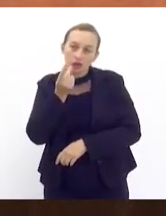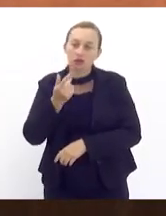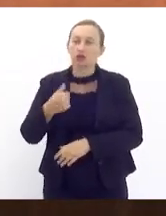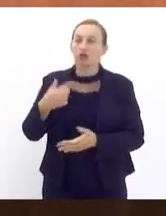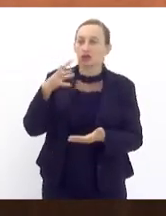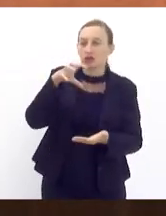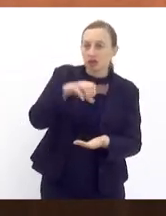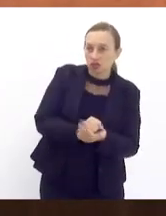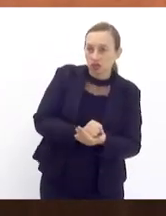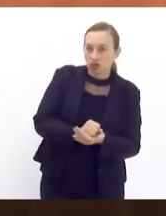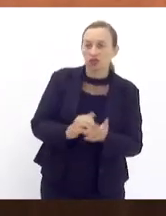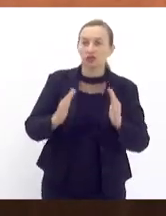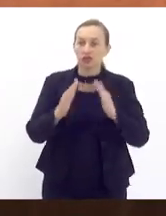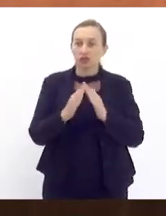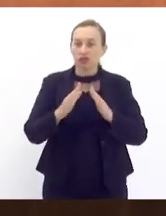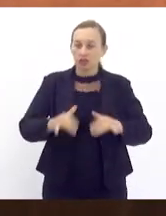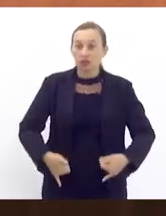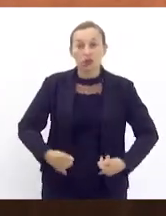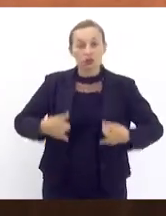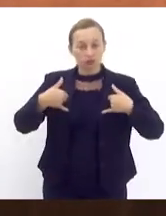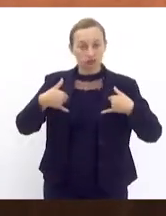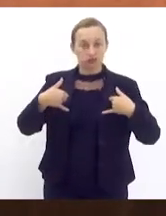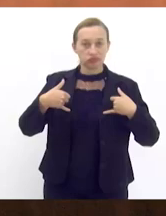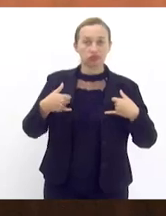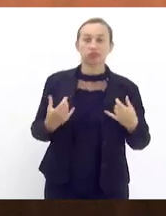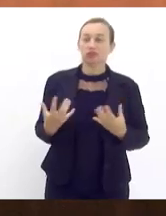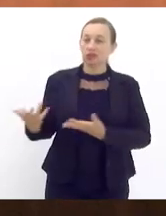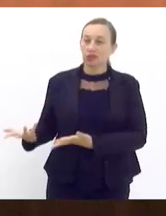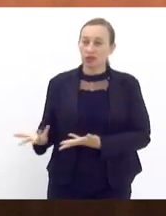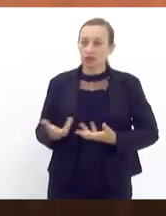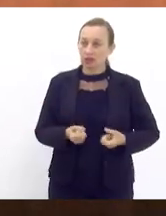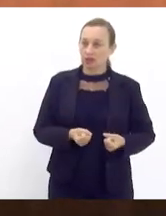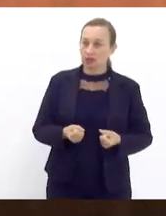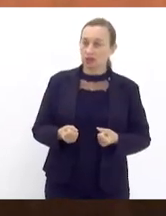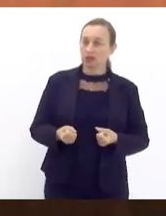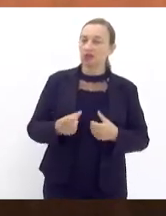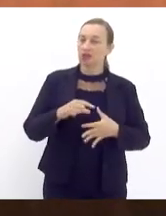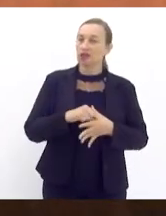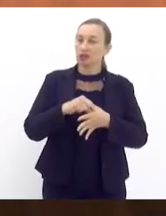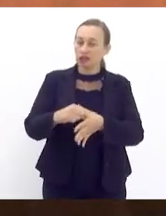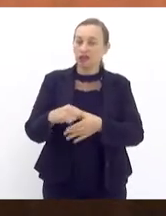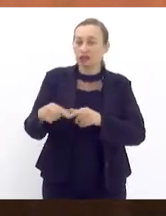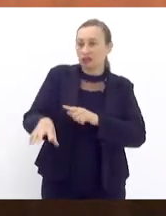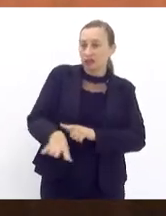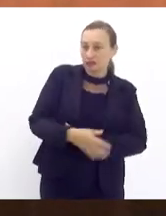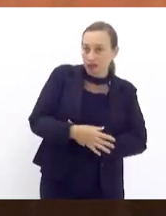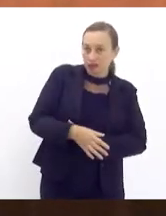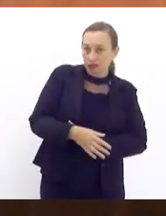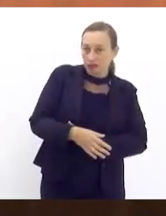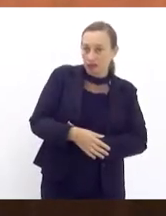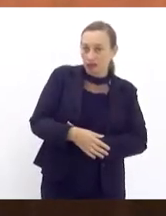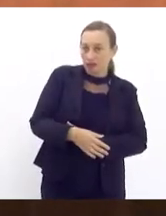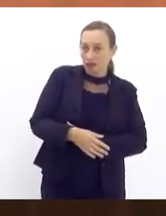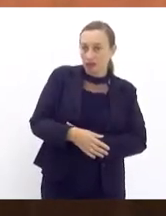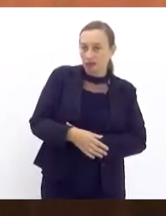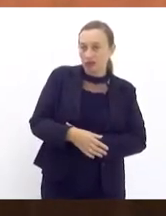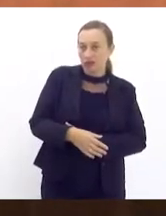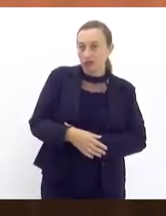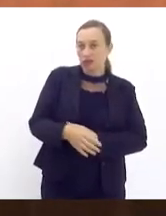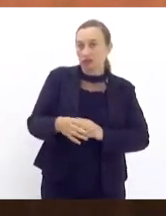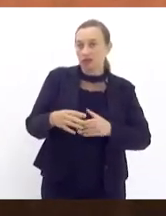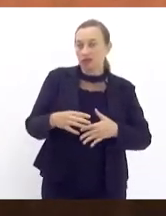que tive a honra de receber ao lado das lideranças de taxistas a direção de lá